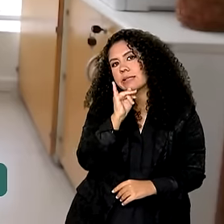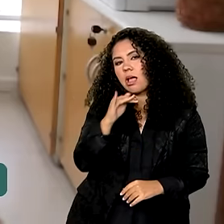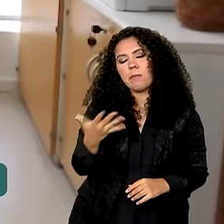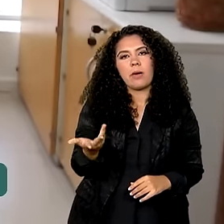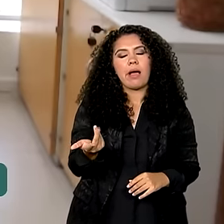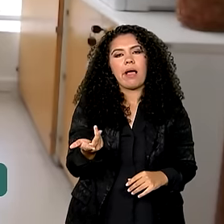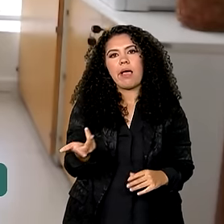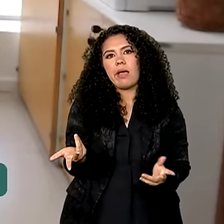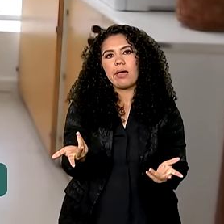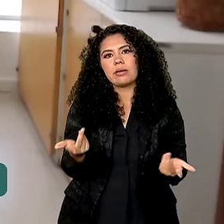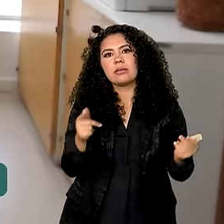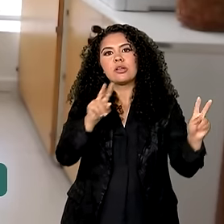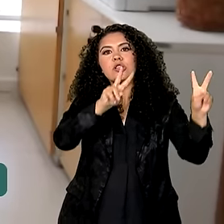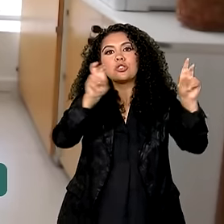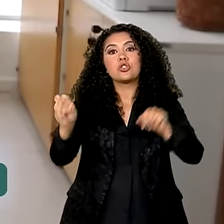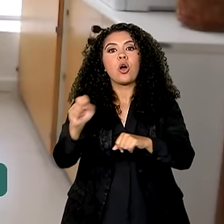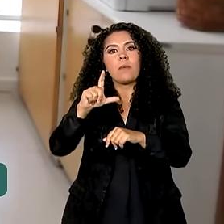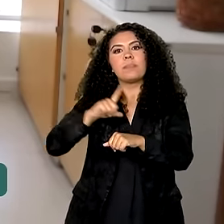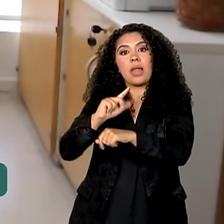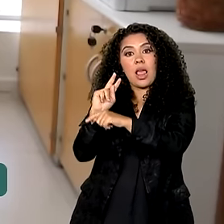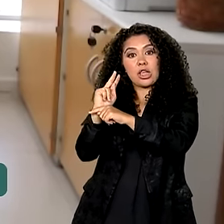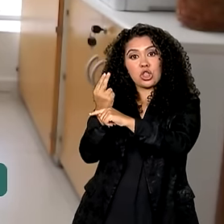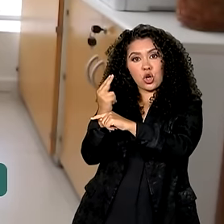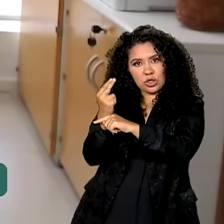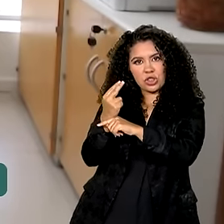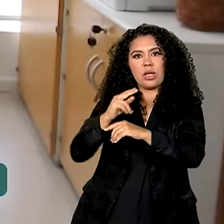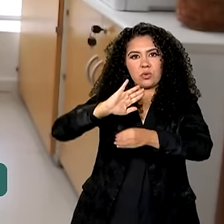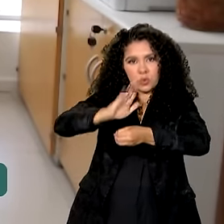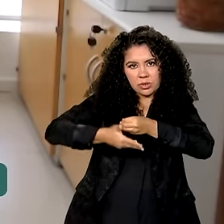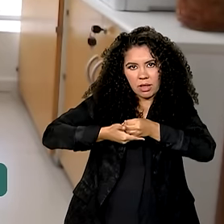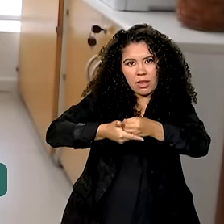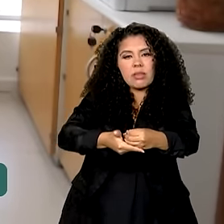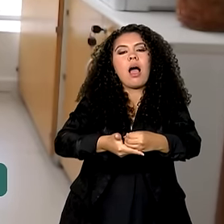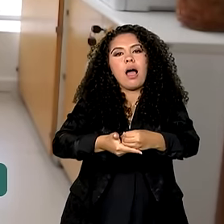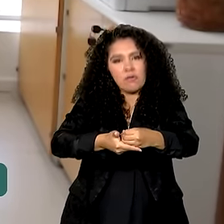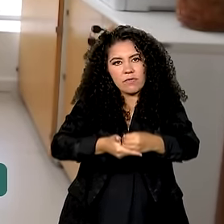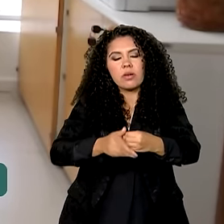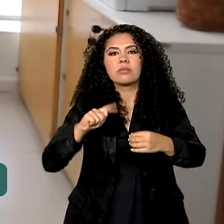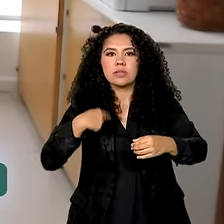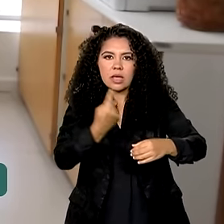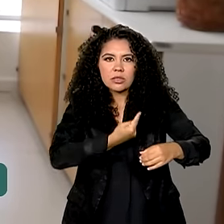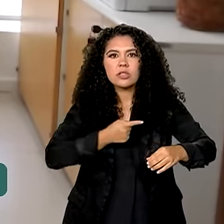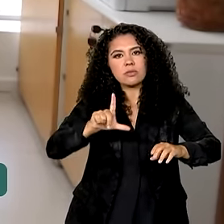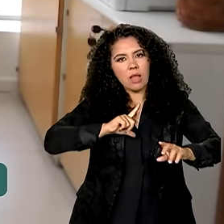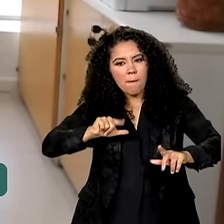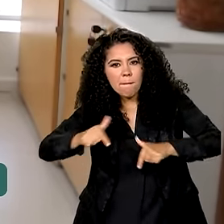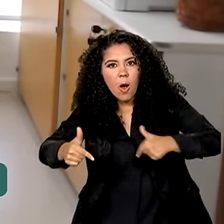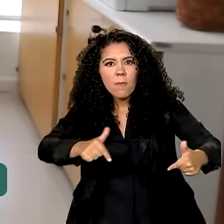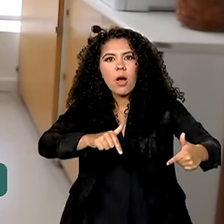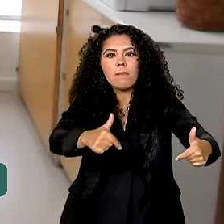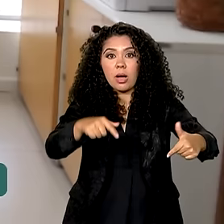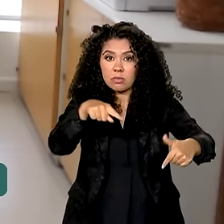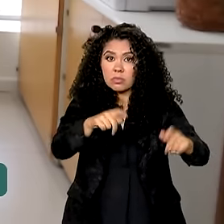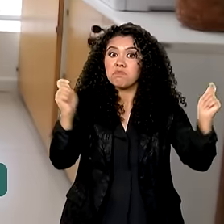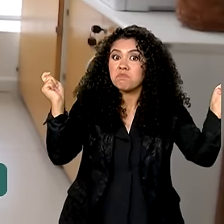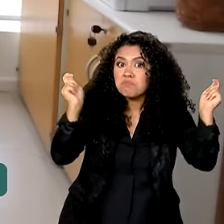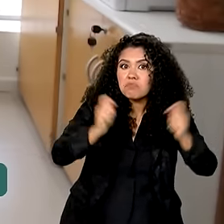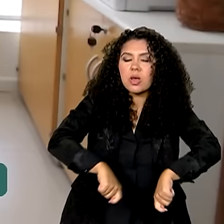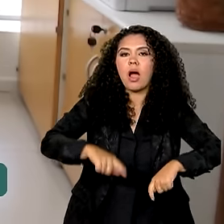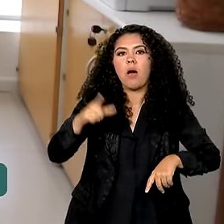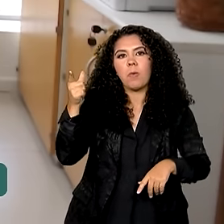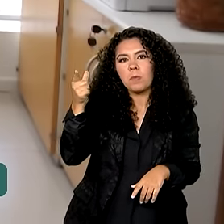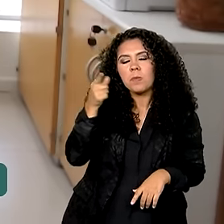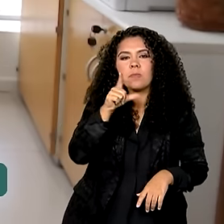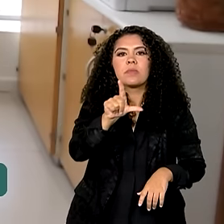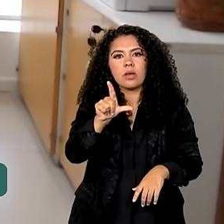a questão do hidrogênio verde. Nós estamos prospectando como essa cadeia do hidrogênio verde pode alcançar